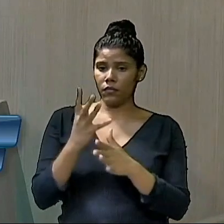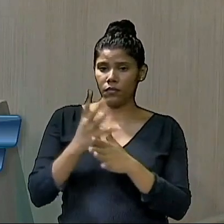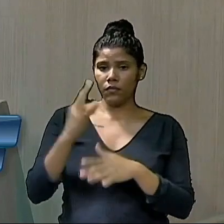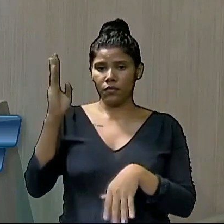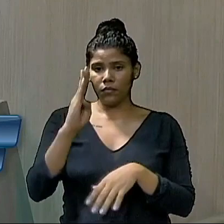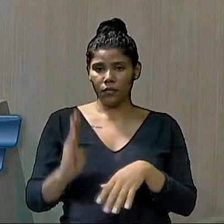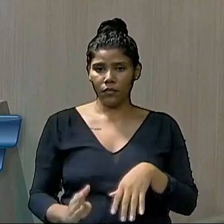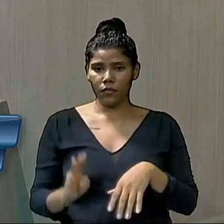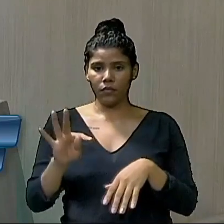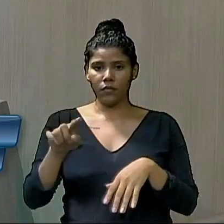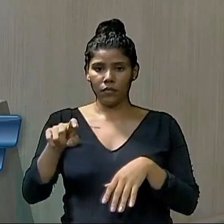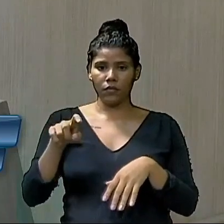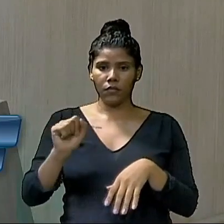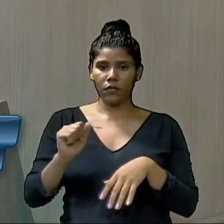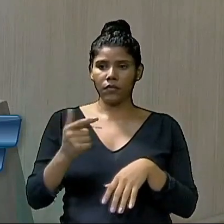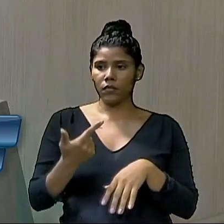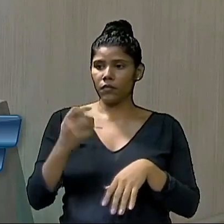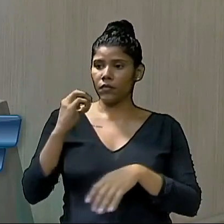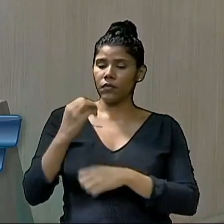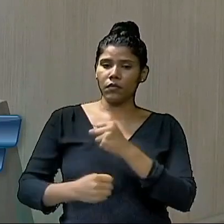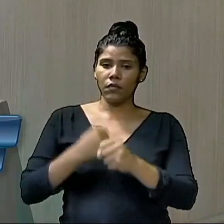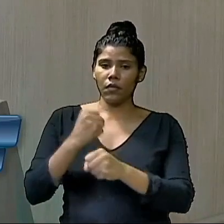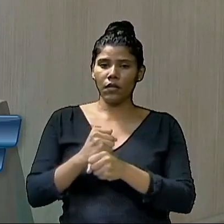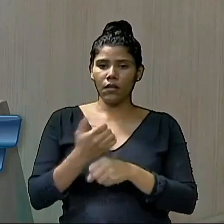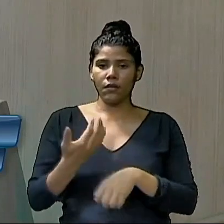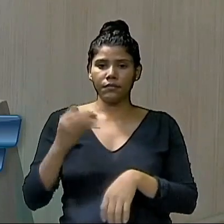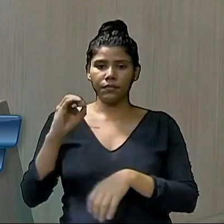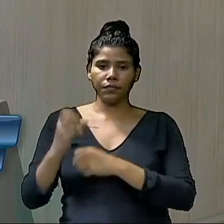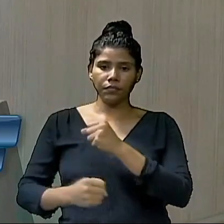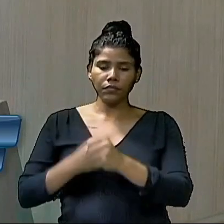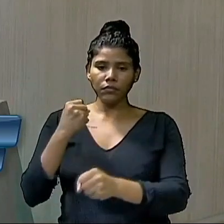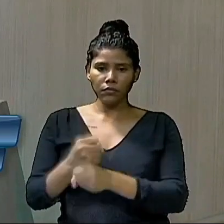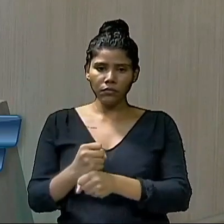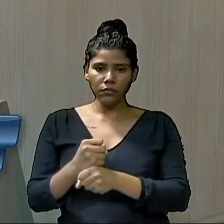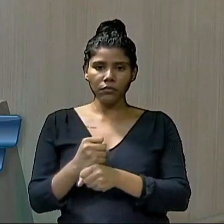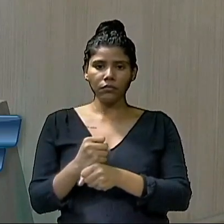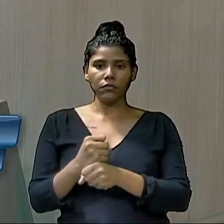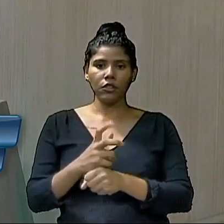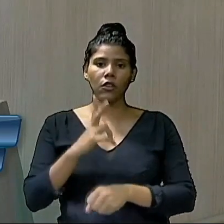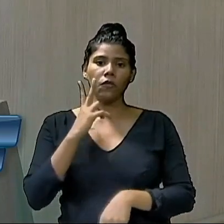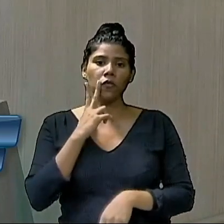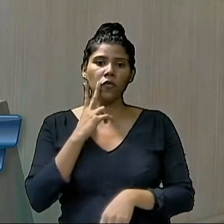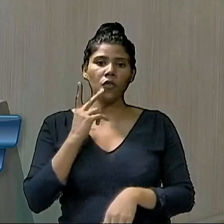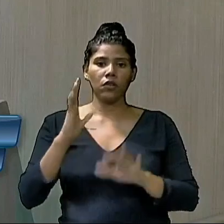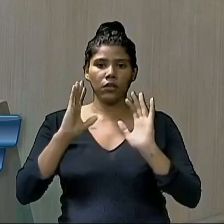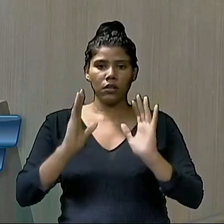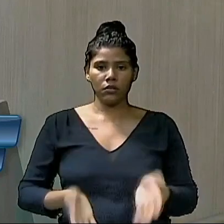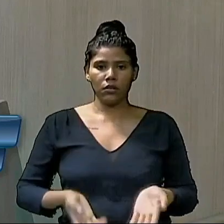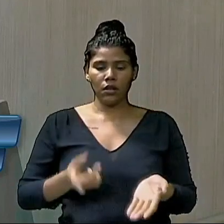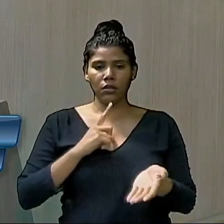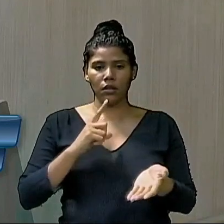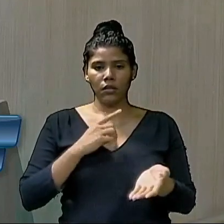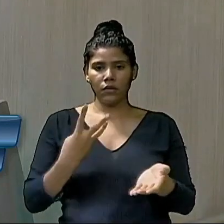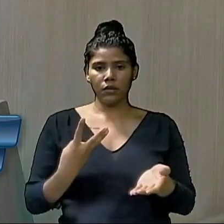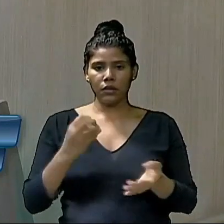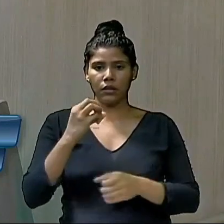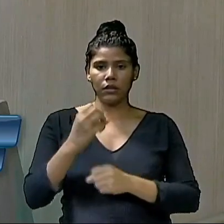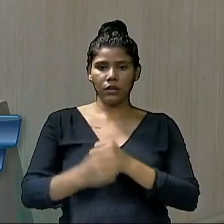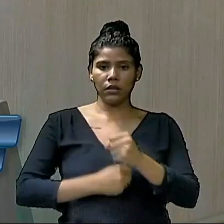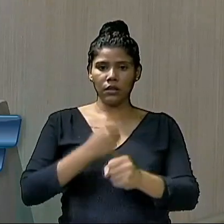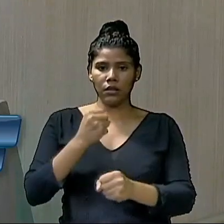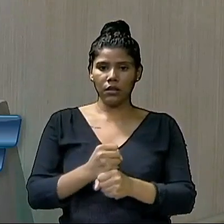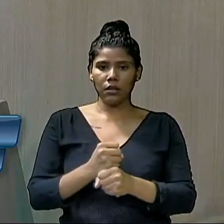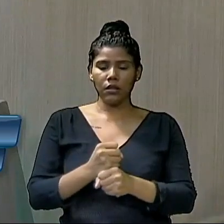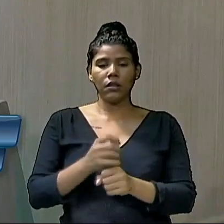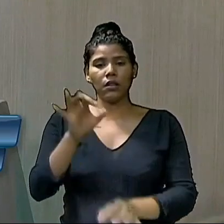que têm taxas há 20 anos, há 10 anos, há 15 anos, Fortaleza já teve há 30 anos. E a justiça